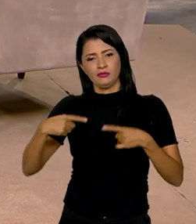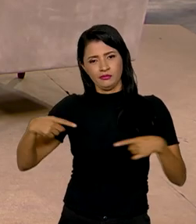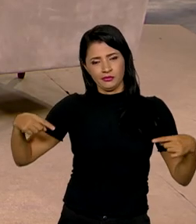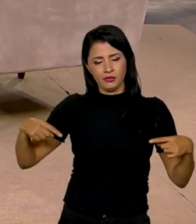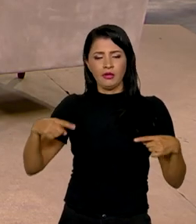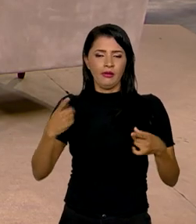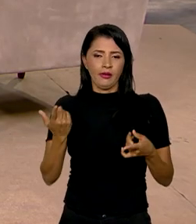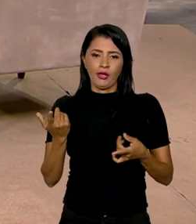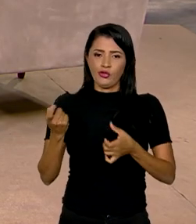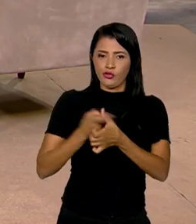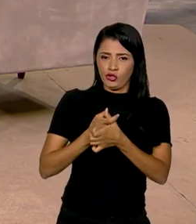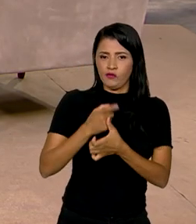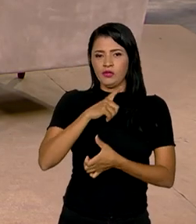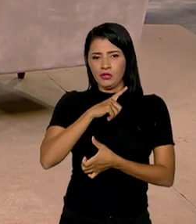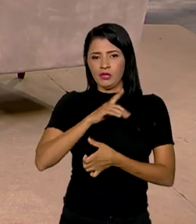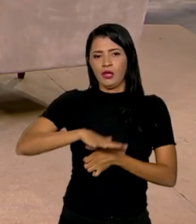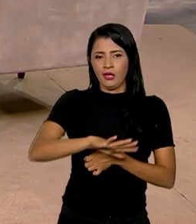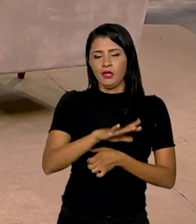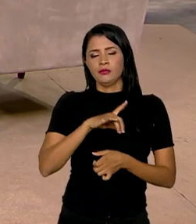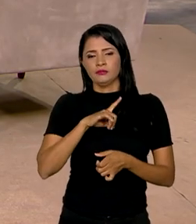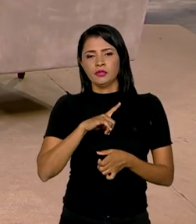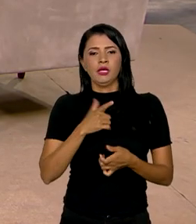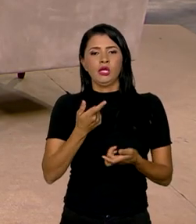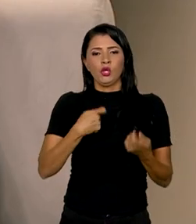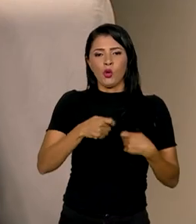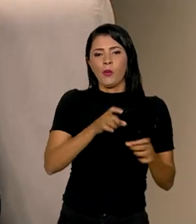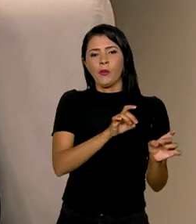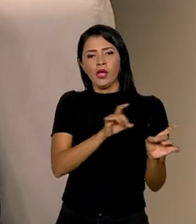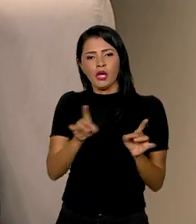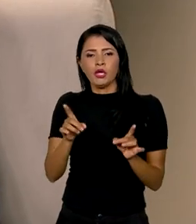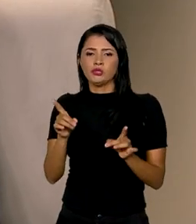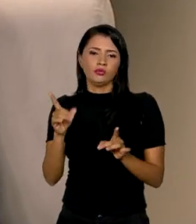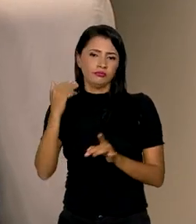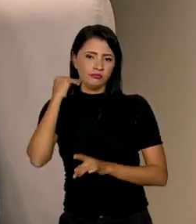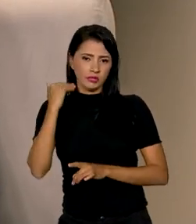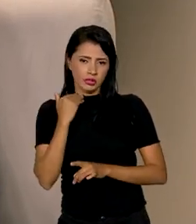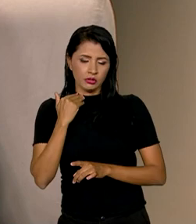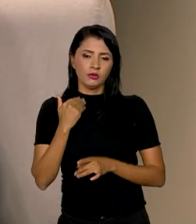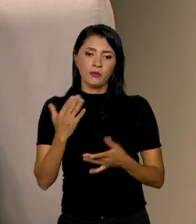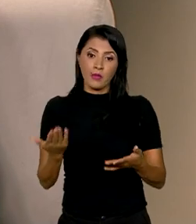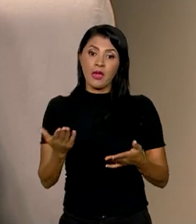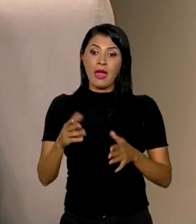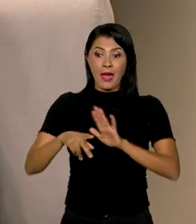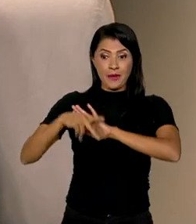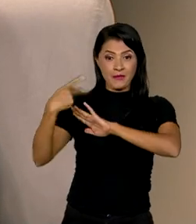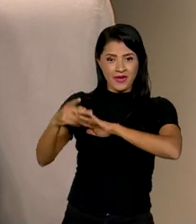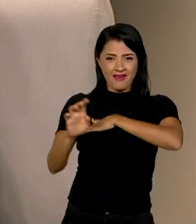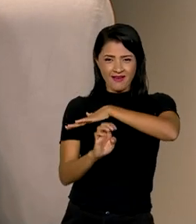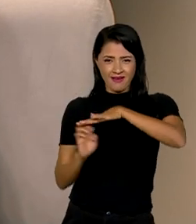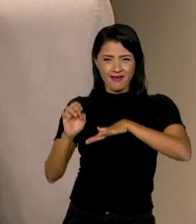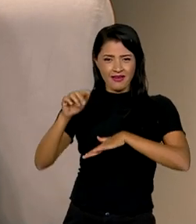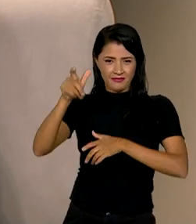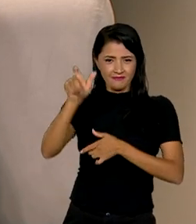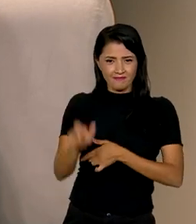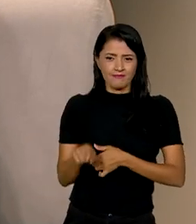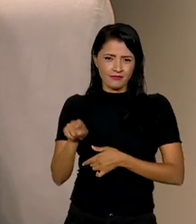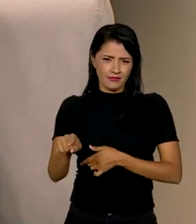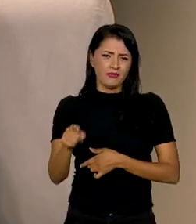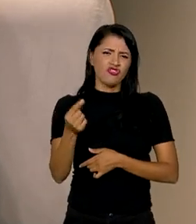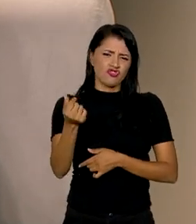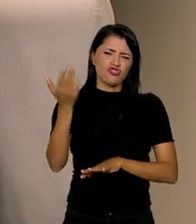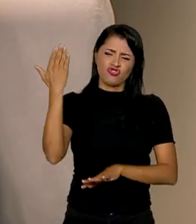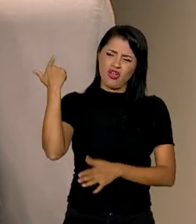no comércio e nas instituições financeiras. Para o empresário, há muito tempo, ele está